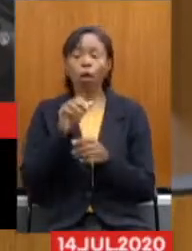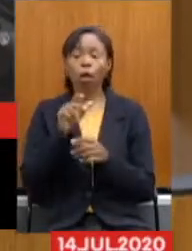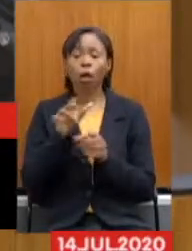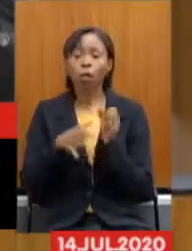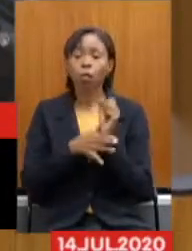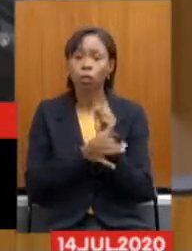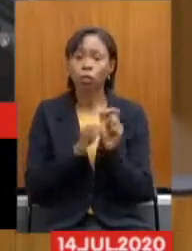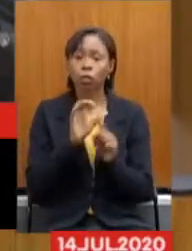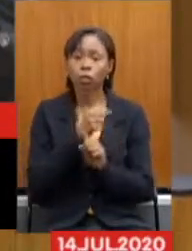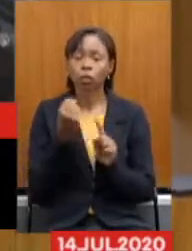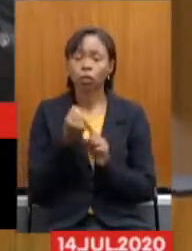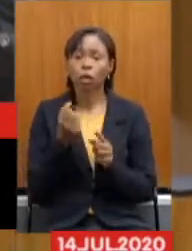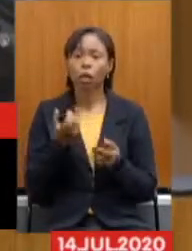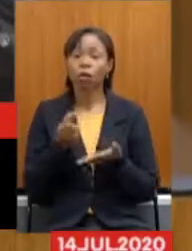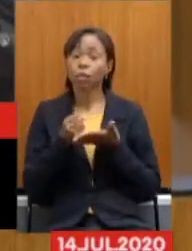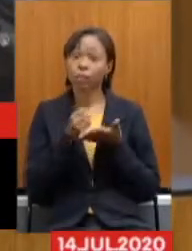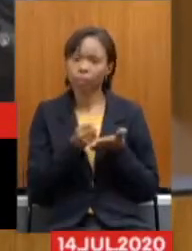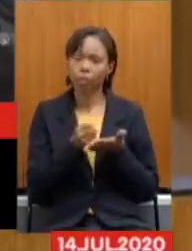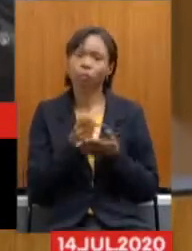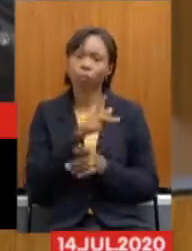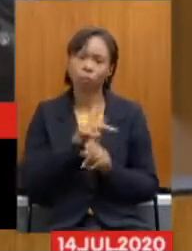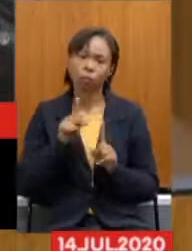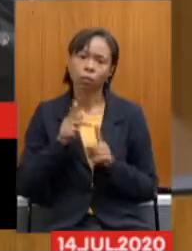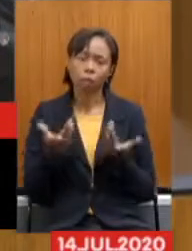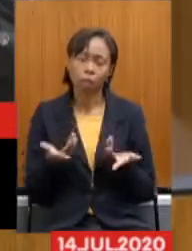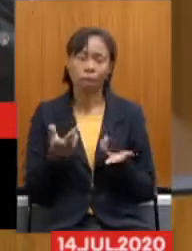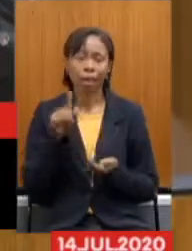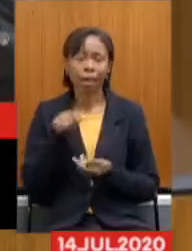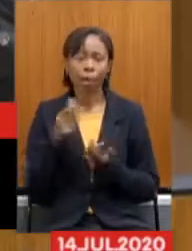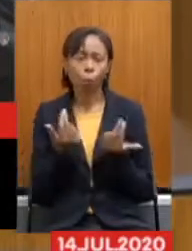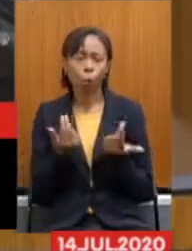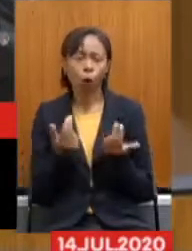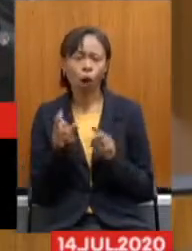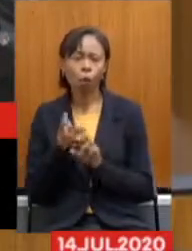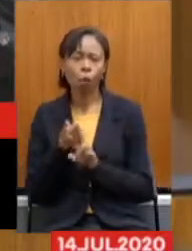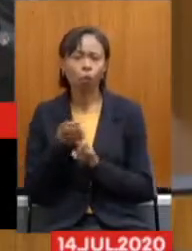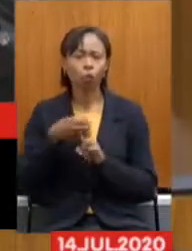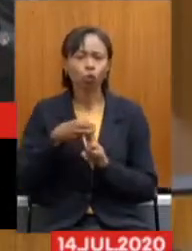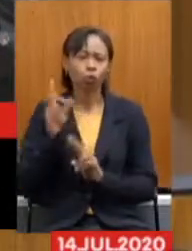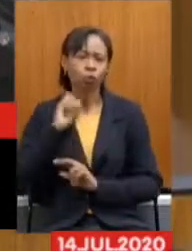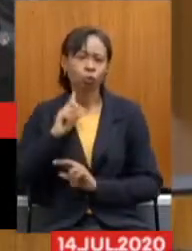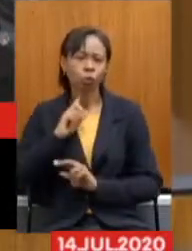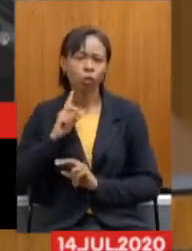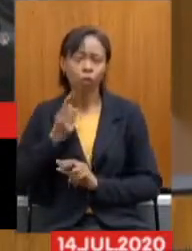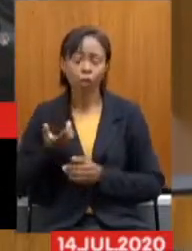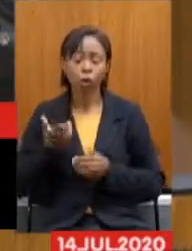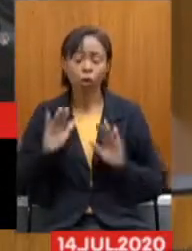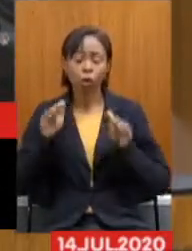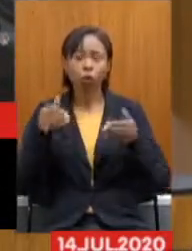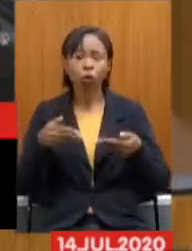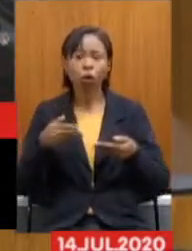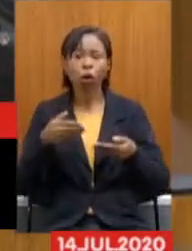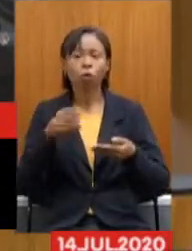assistência Previdenciária É o SUS Mineiro Direcionado Para